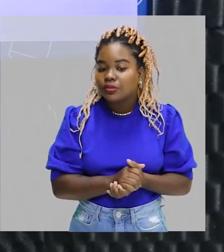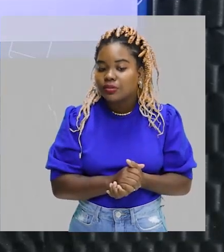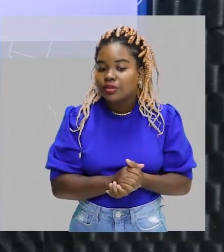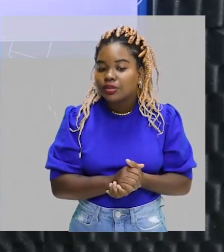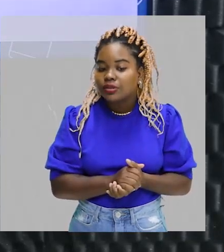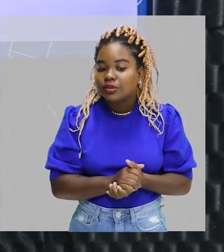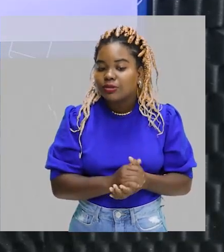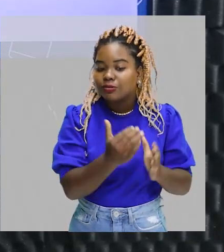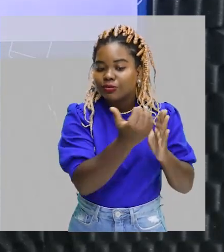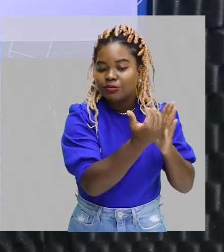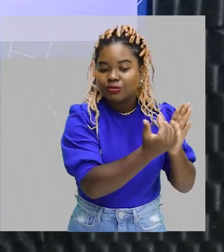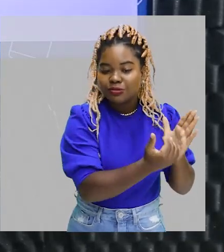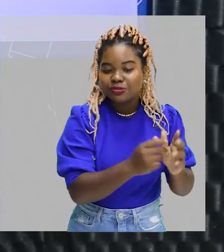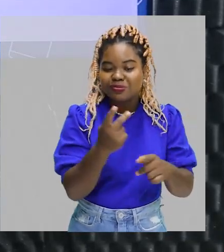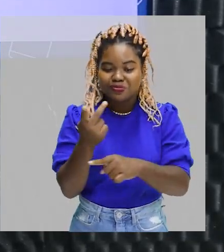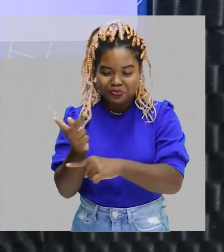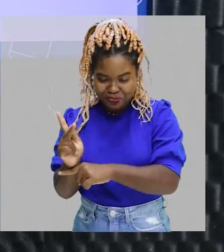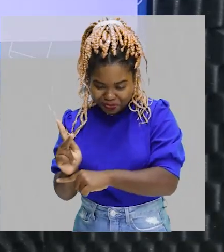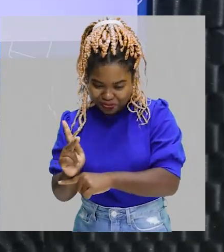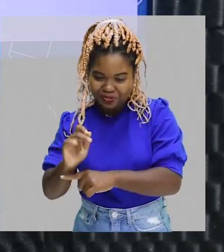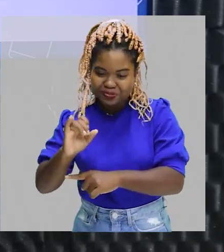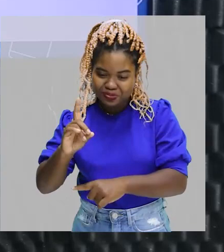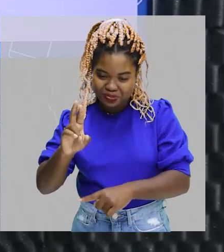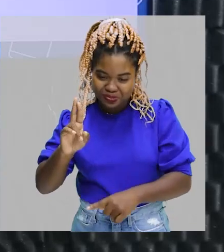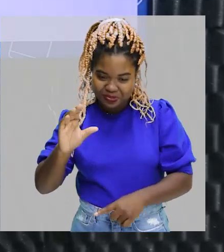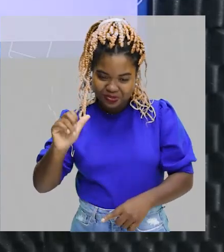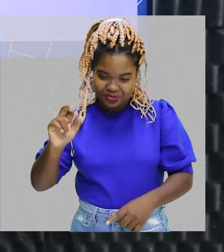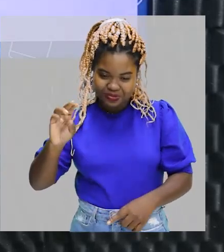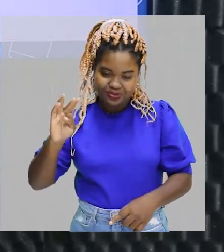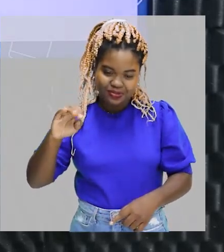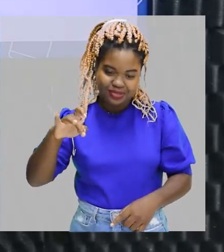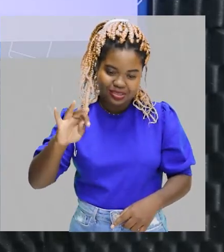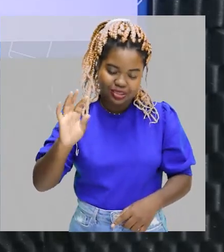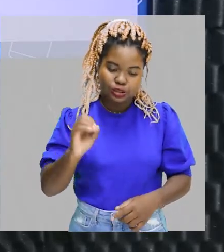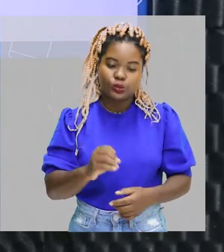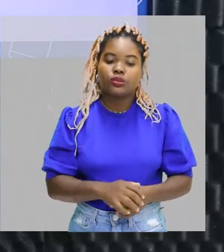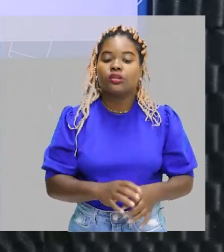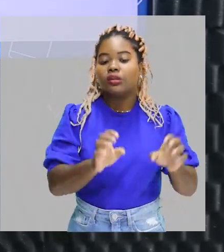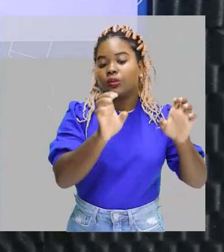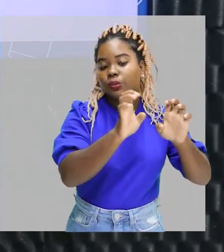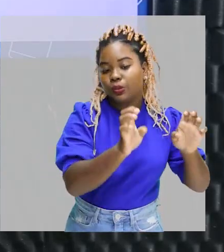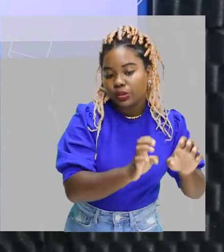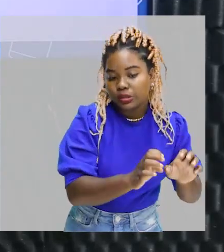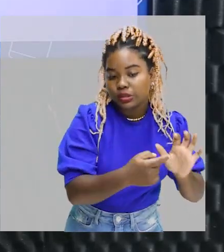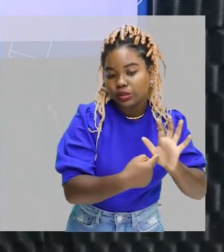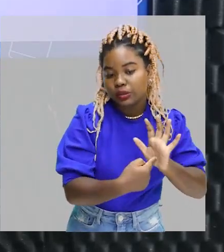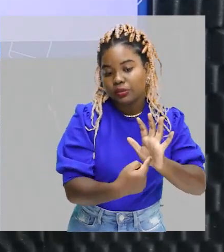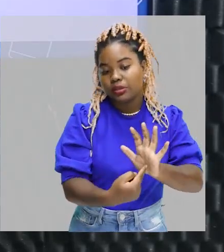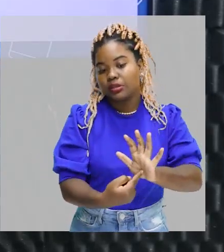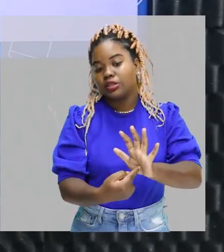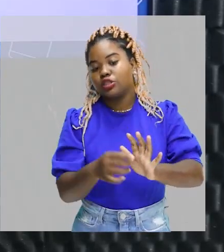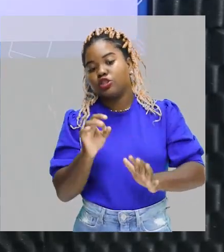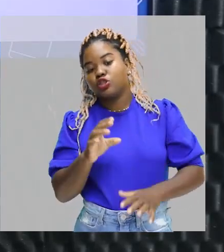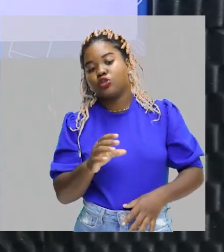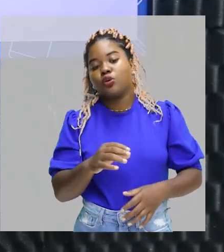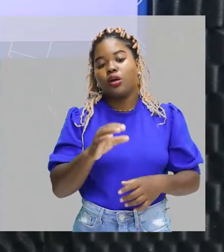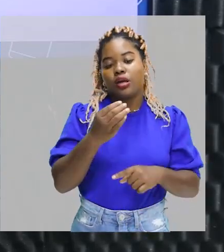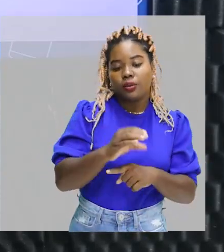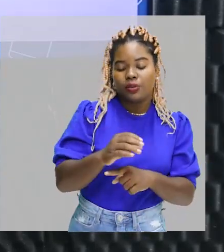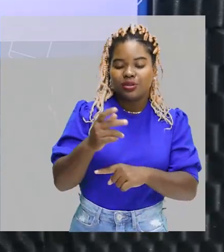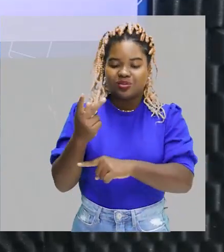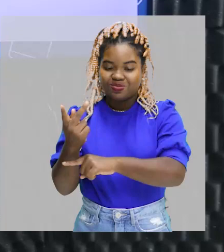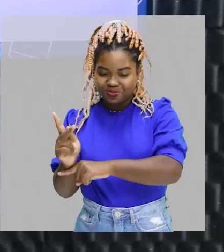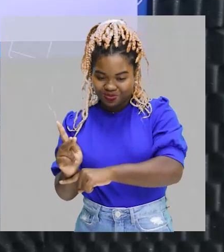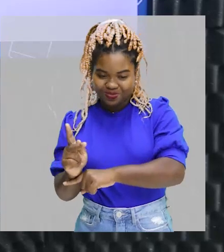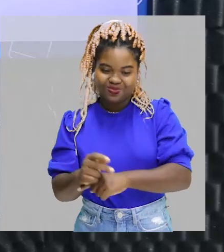classe dos hidrocarbonetos. Ou seja, a estrutura apresenta somente carbono e